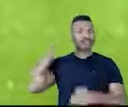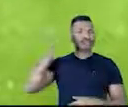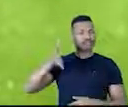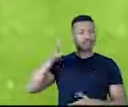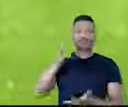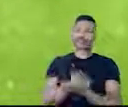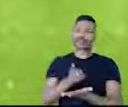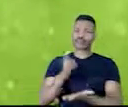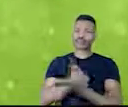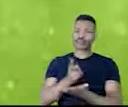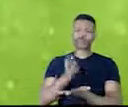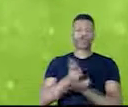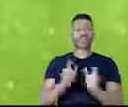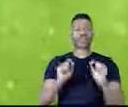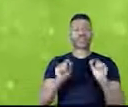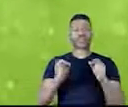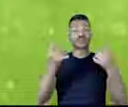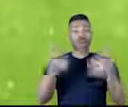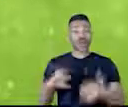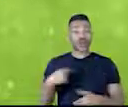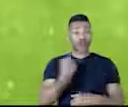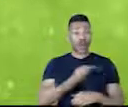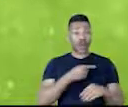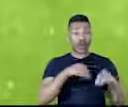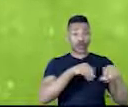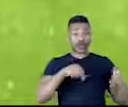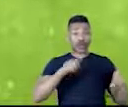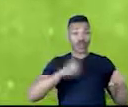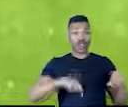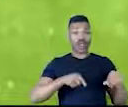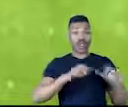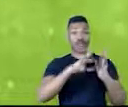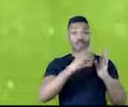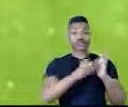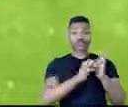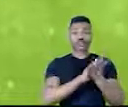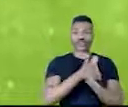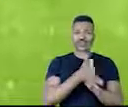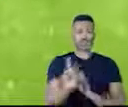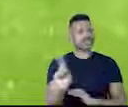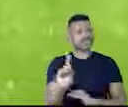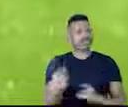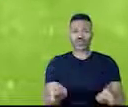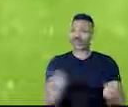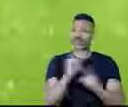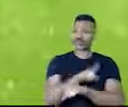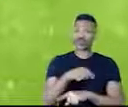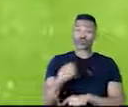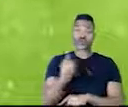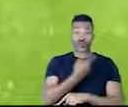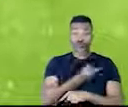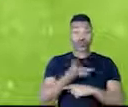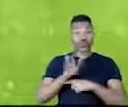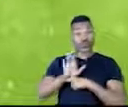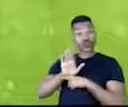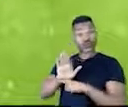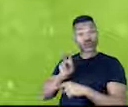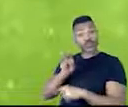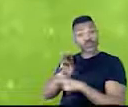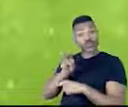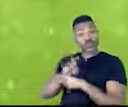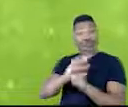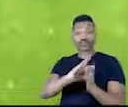Dizem que nós, produtores, somos os destruidores da Amazônia. É o contrário. Nós estamos ajudando a proteger lá no Brasil.